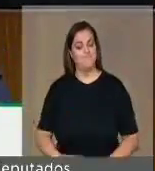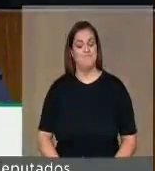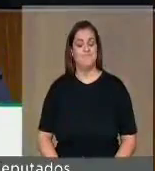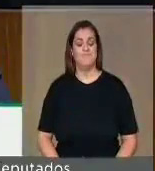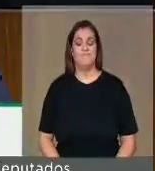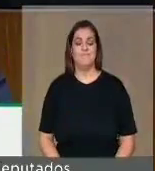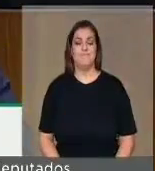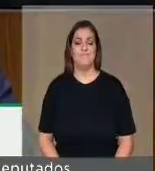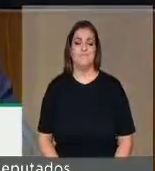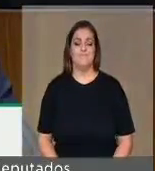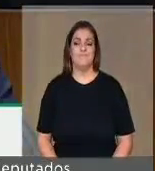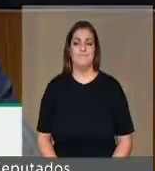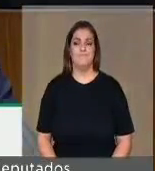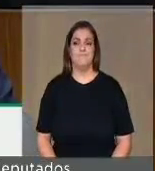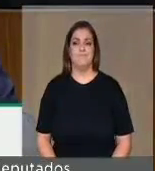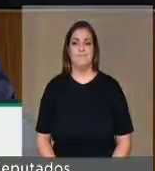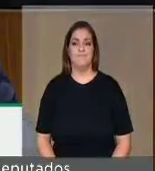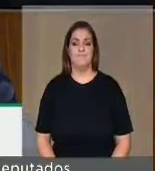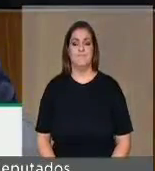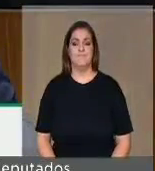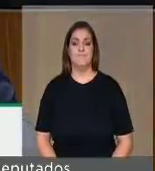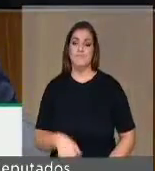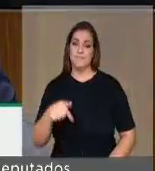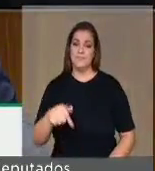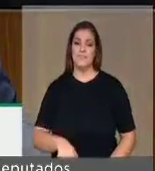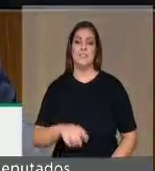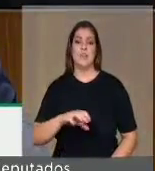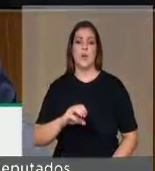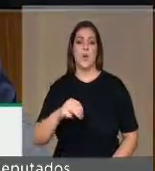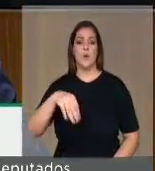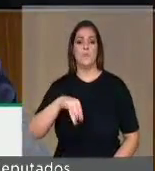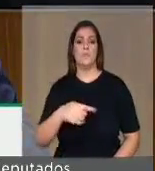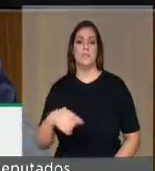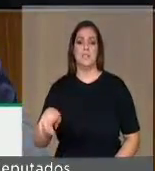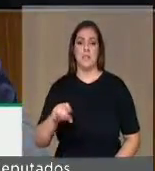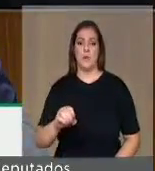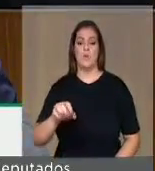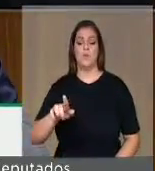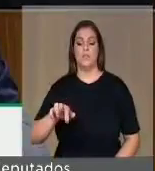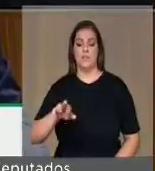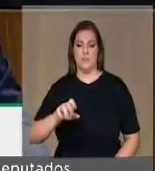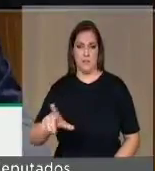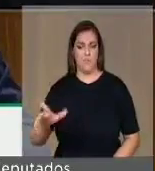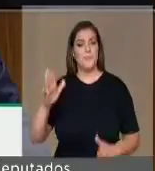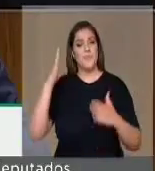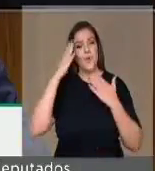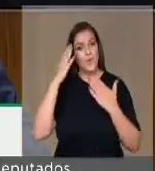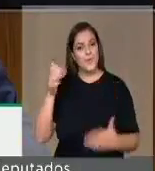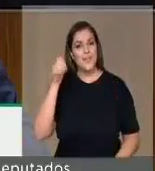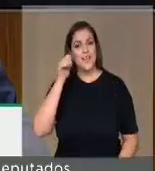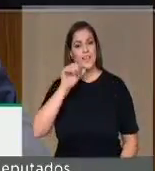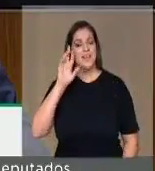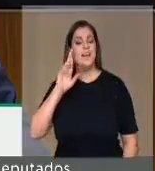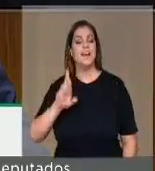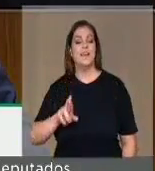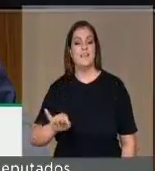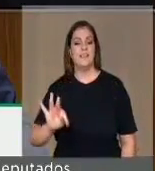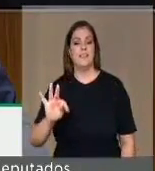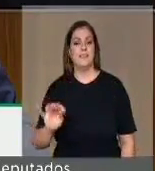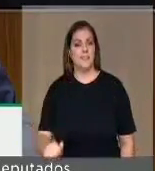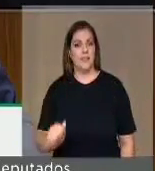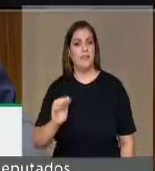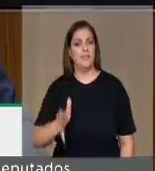comissão geral, agradecer a Rita Feitosa, que fez aqui a sua